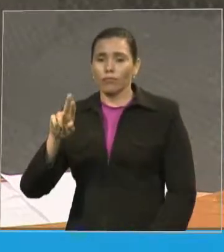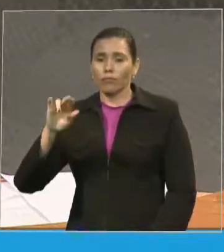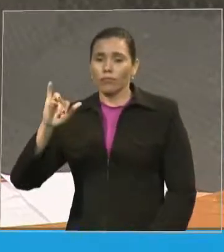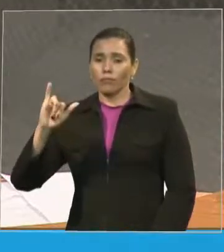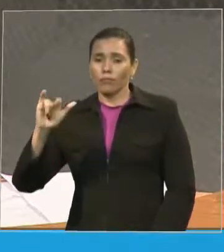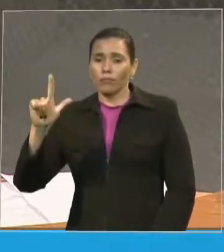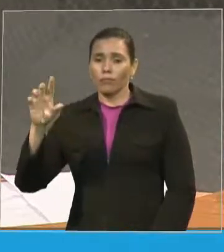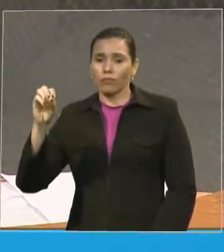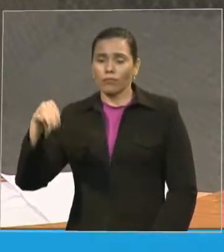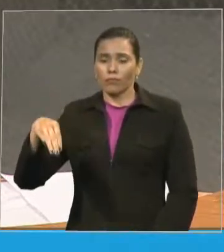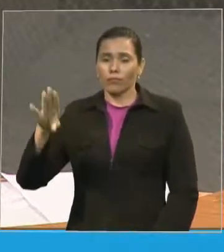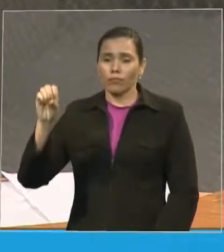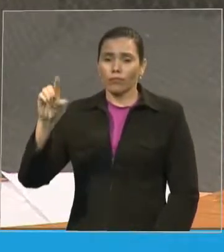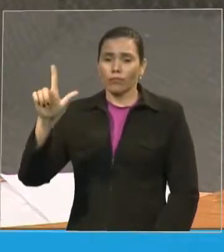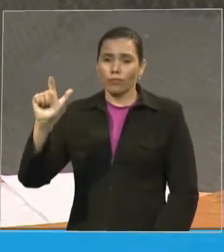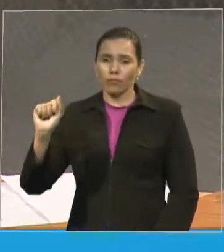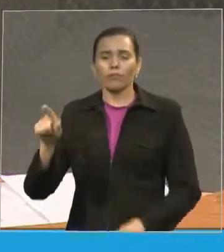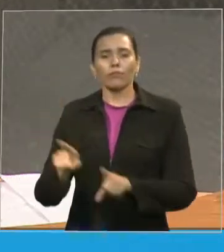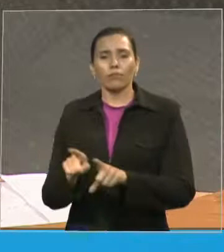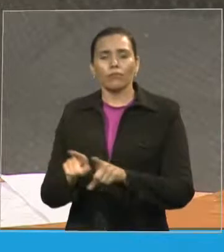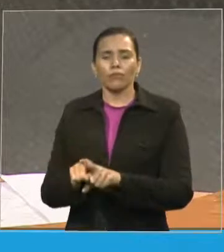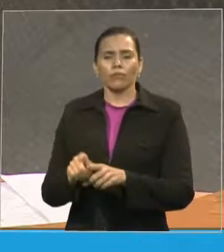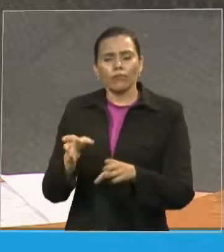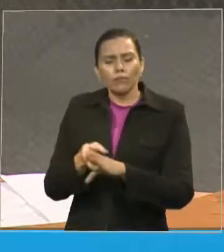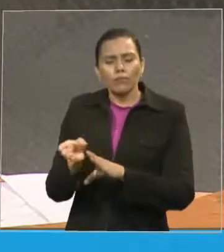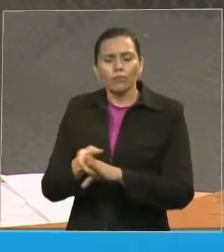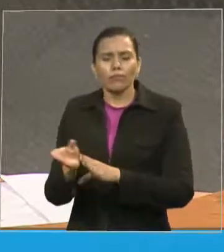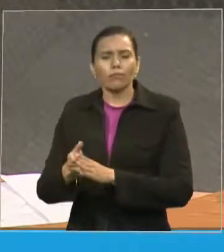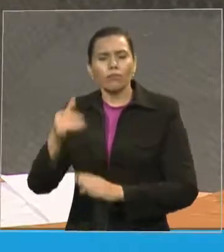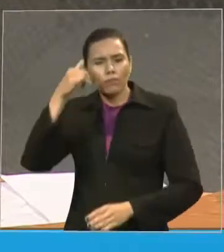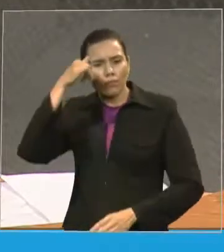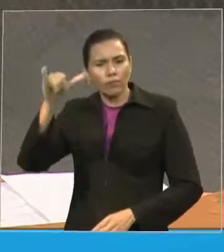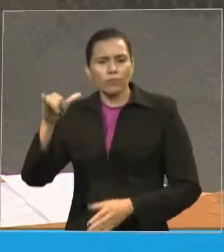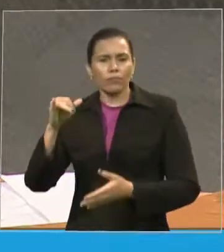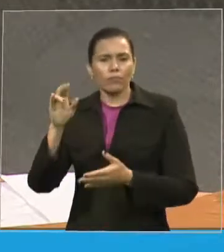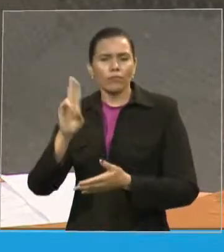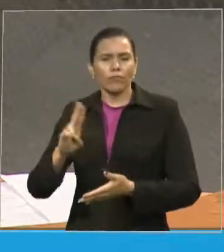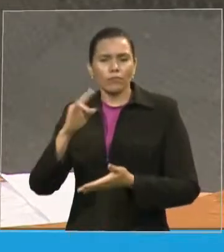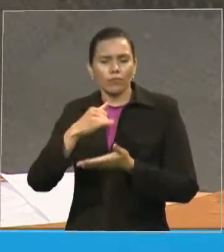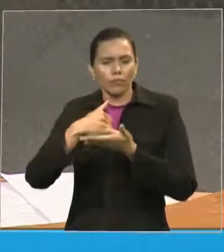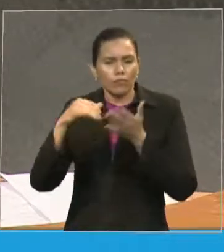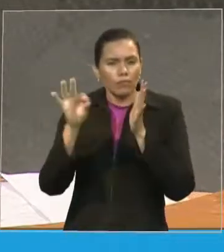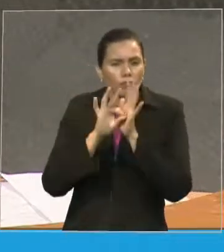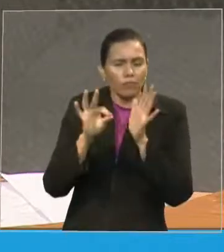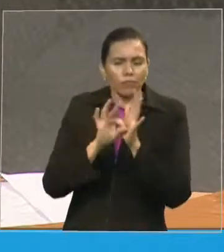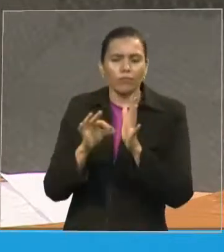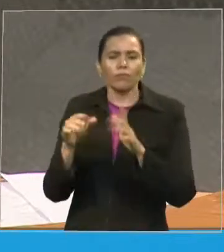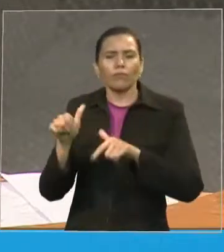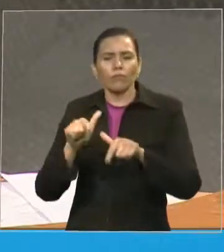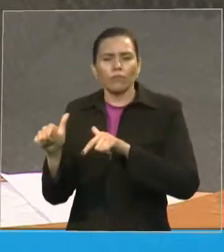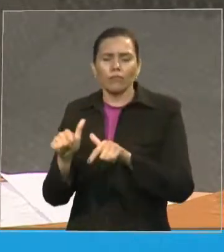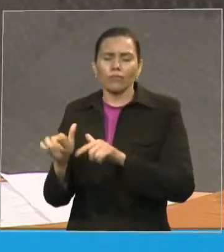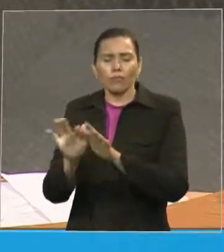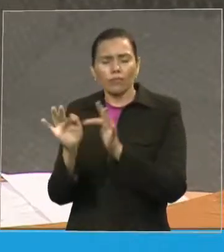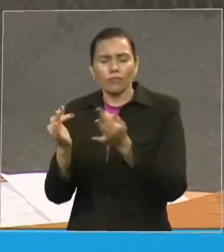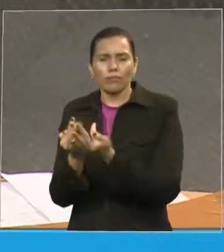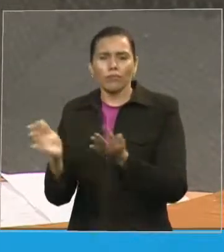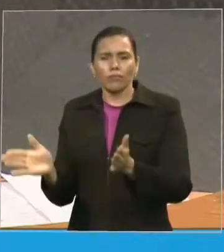e ao uso de drogas. Ações educativa permanente, trabalho com as famílias carente,